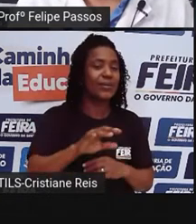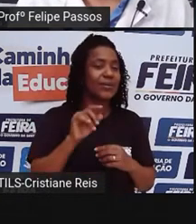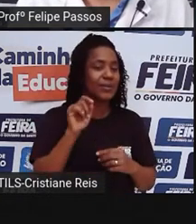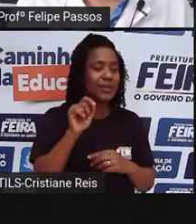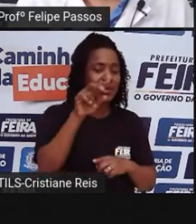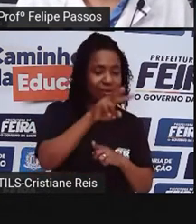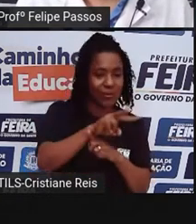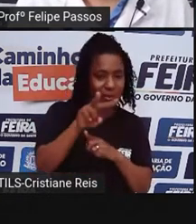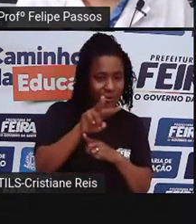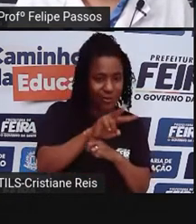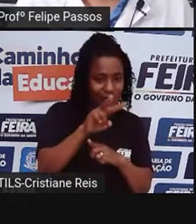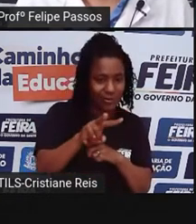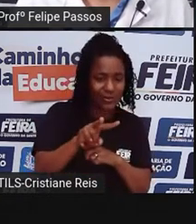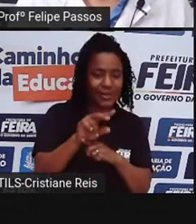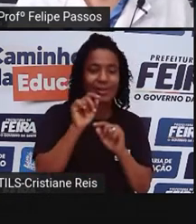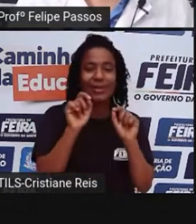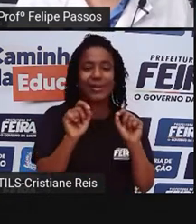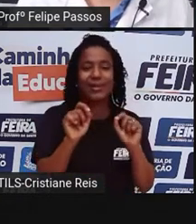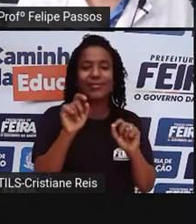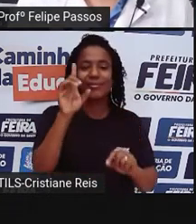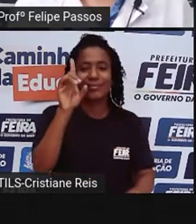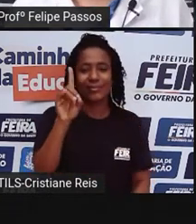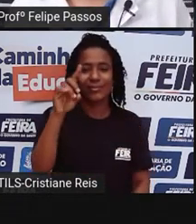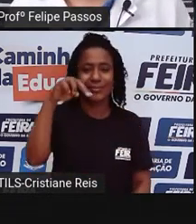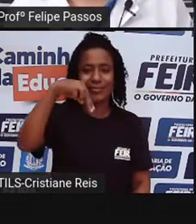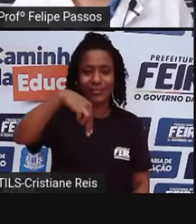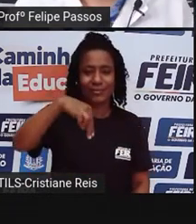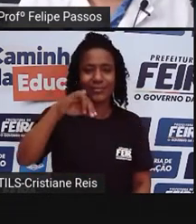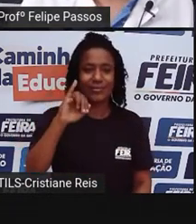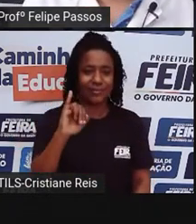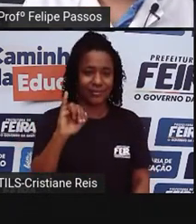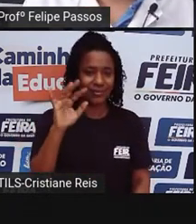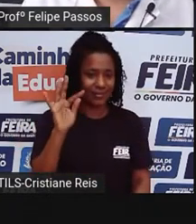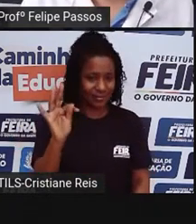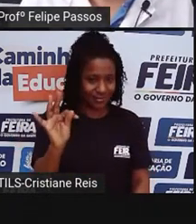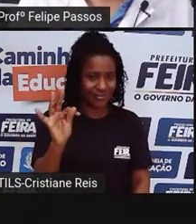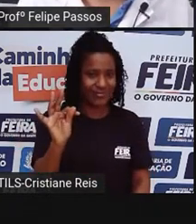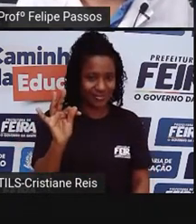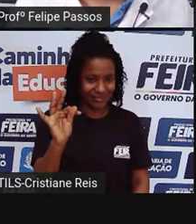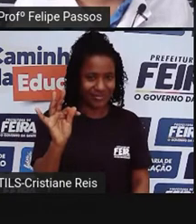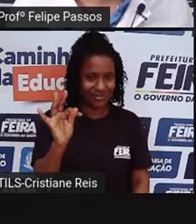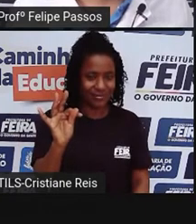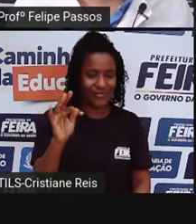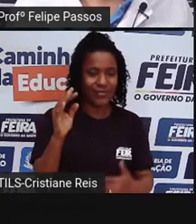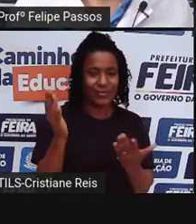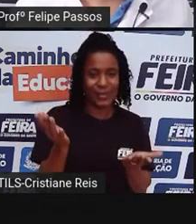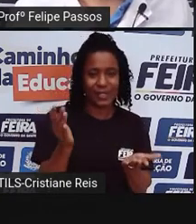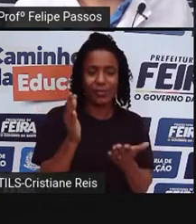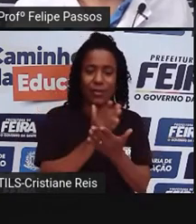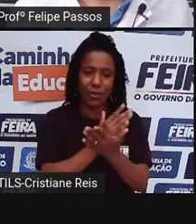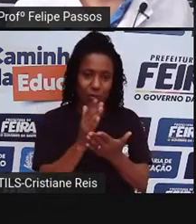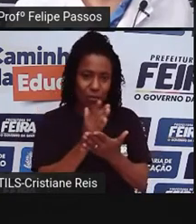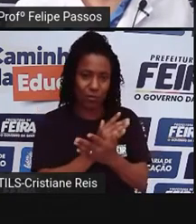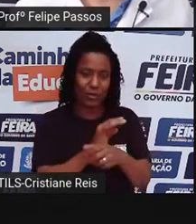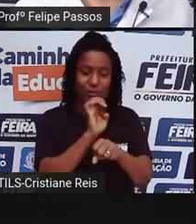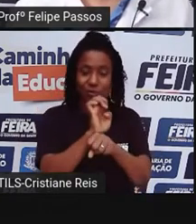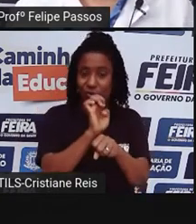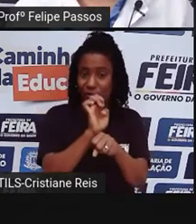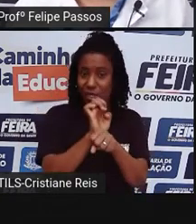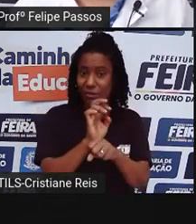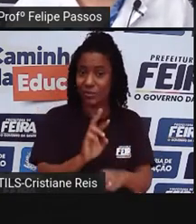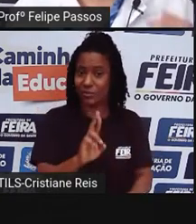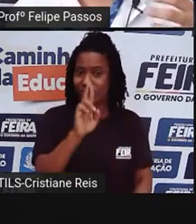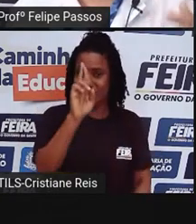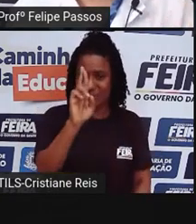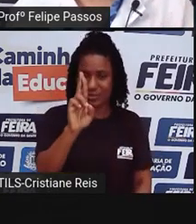cuidar dessas estradas, é o DENIT. É claro que tem estradas que elas vão estar sob a administração, por exemplo, do Estado, as BAs. Mas o